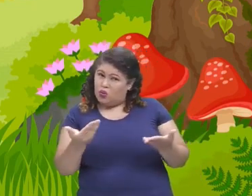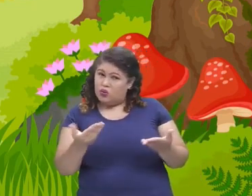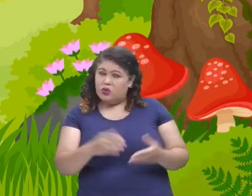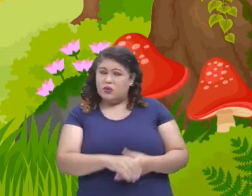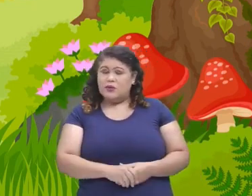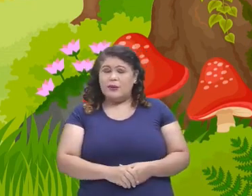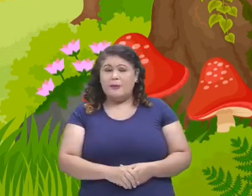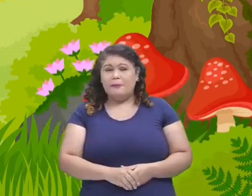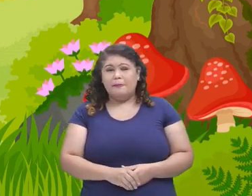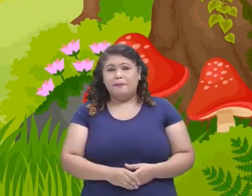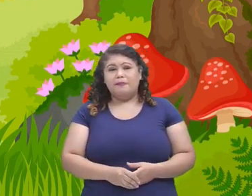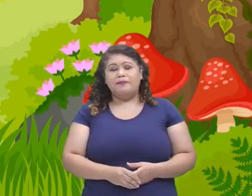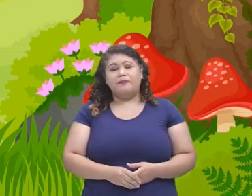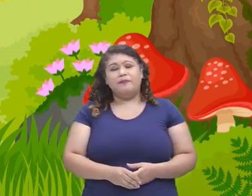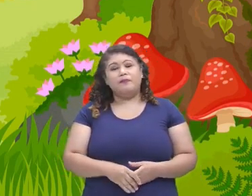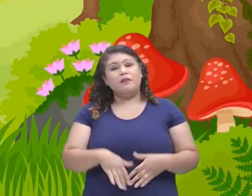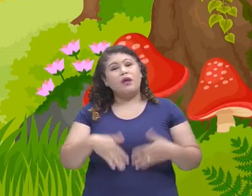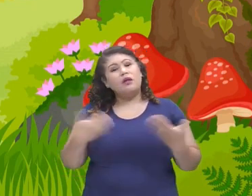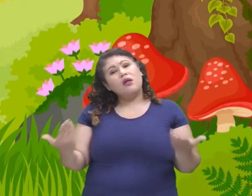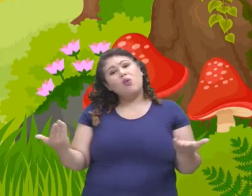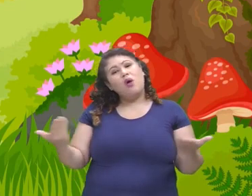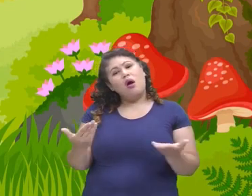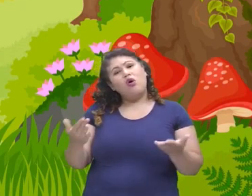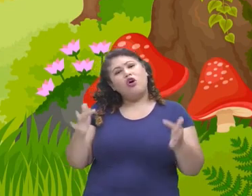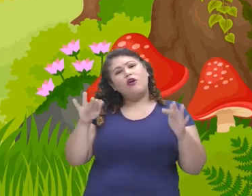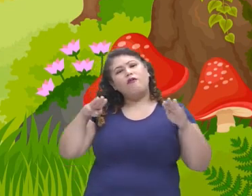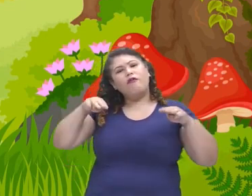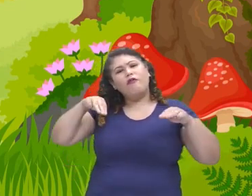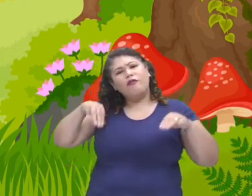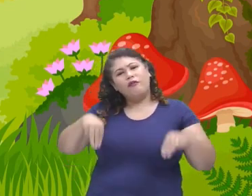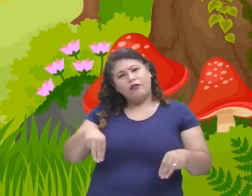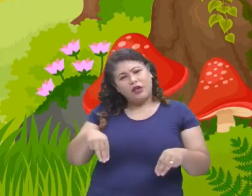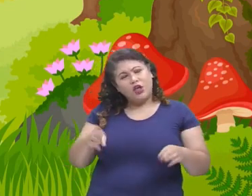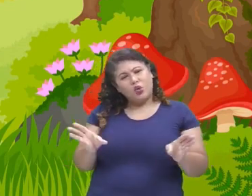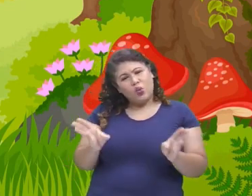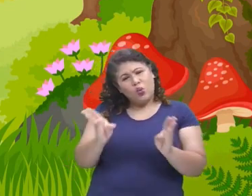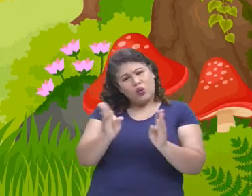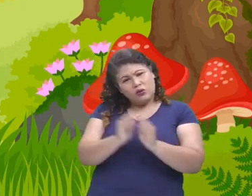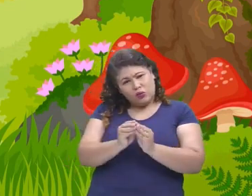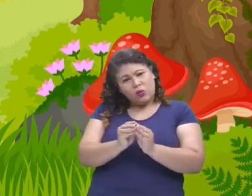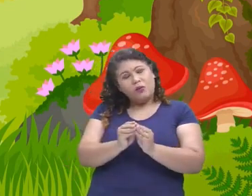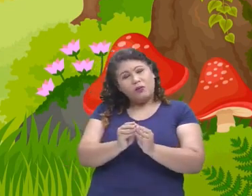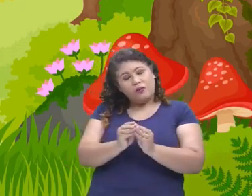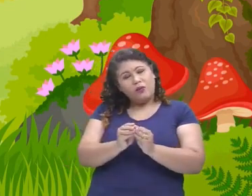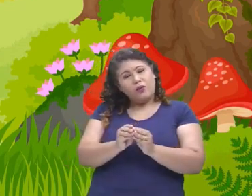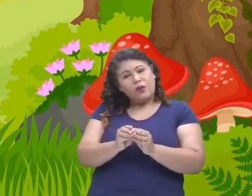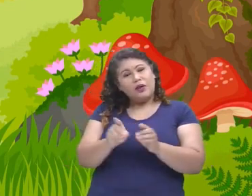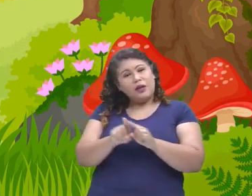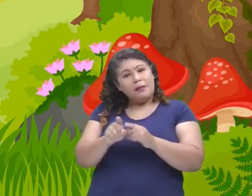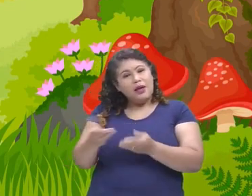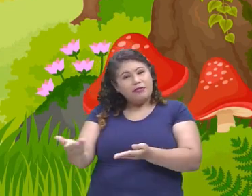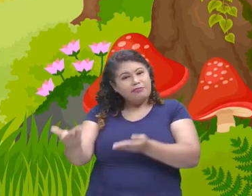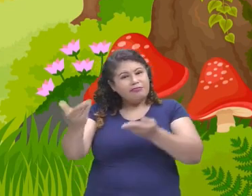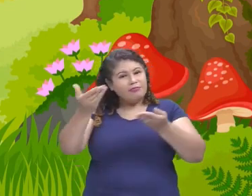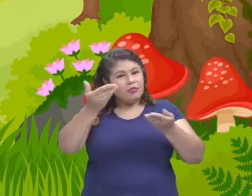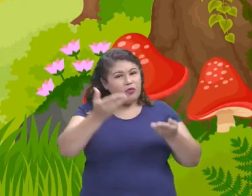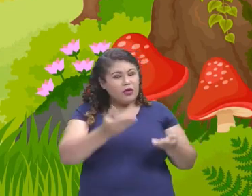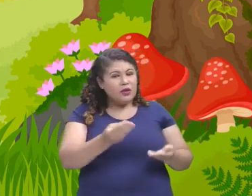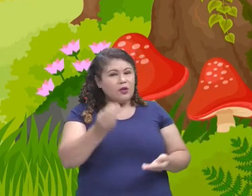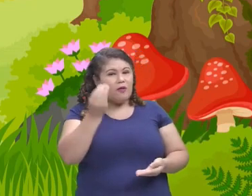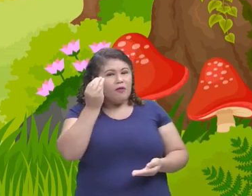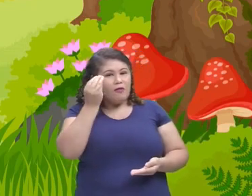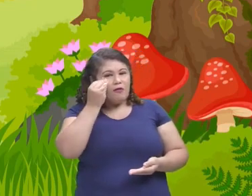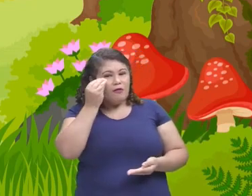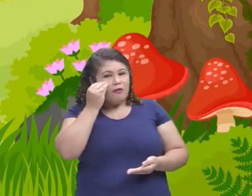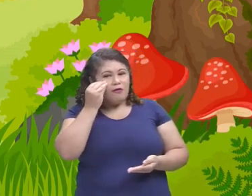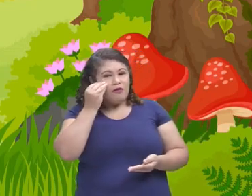então agora, crianças, nós encerramos o nosso resumo do conteúdo e eu convido vocês para as nossas